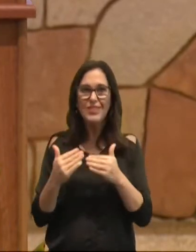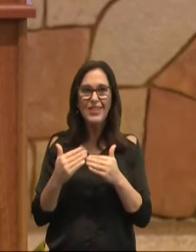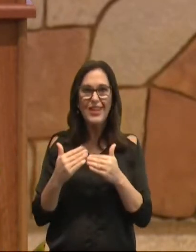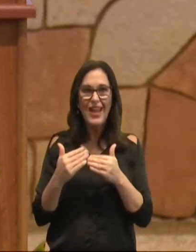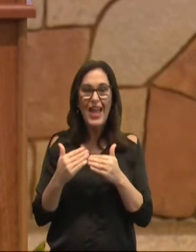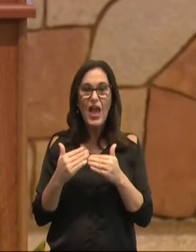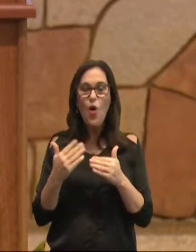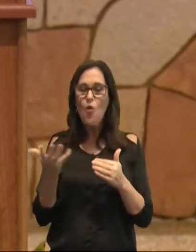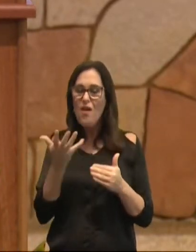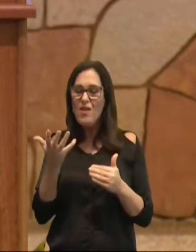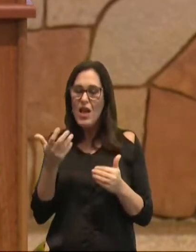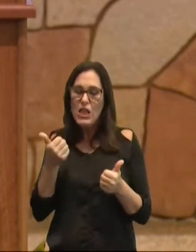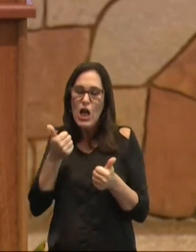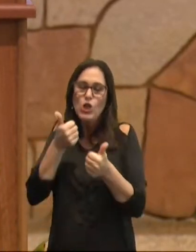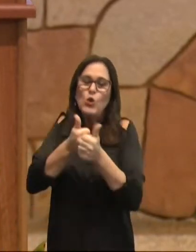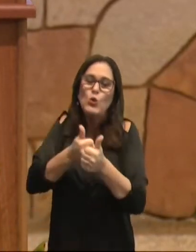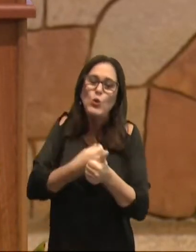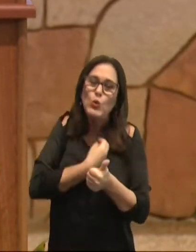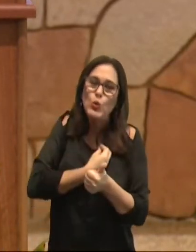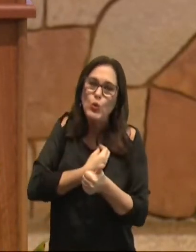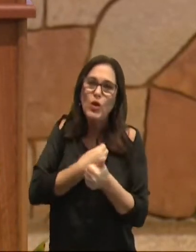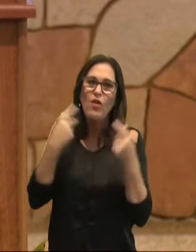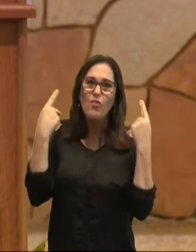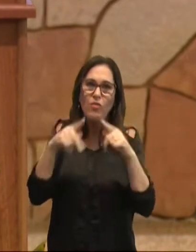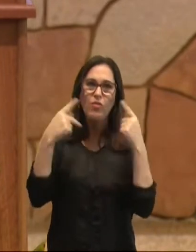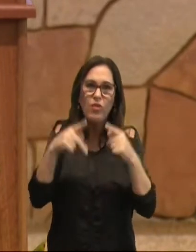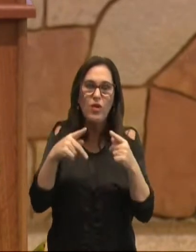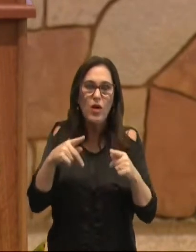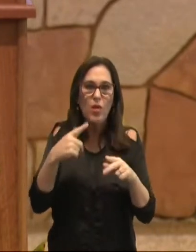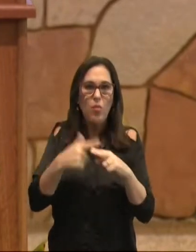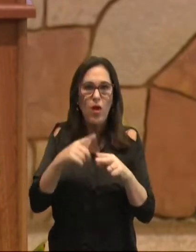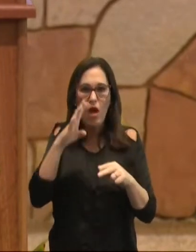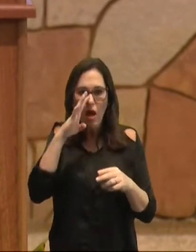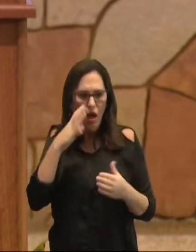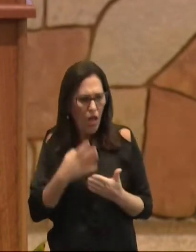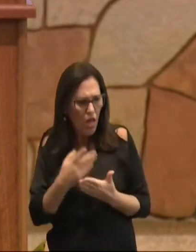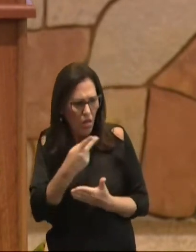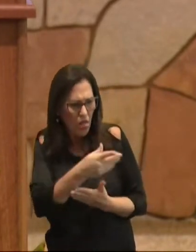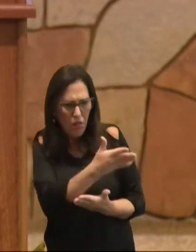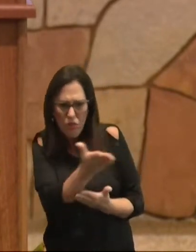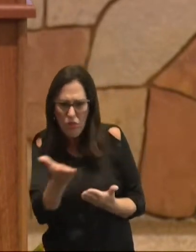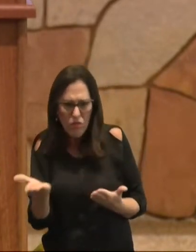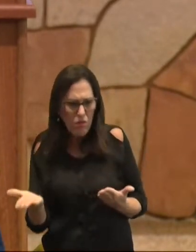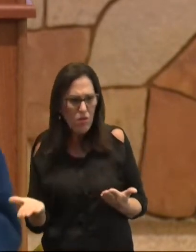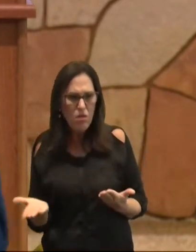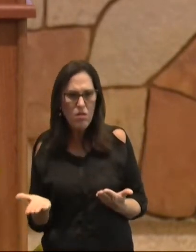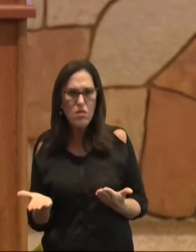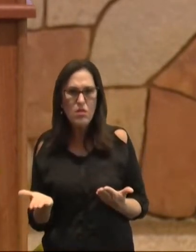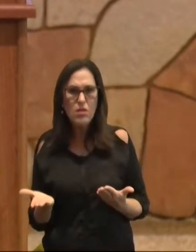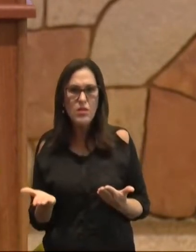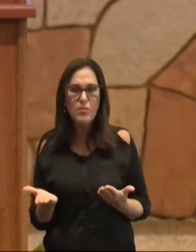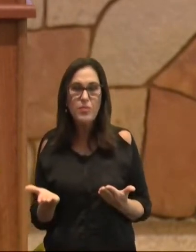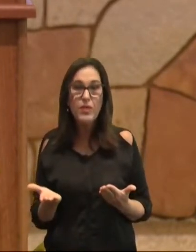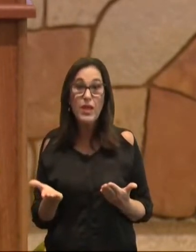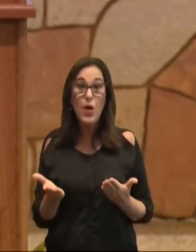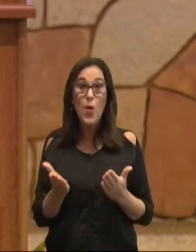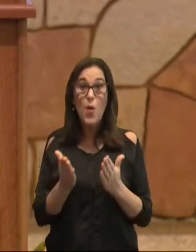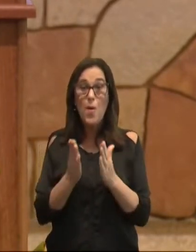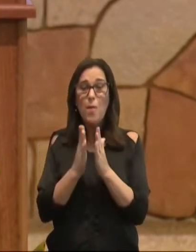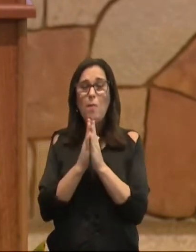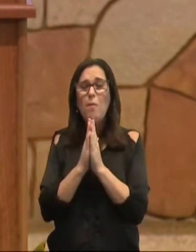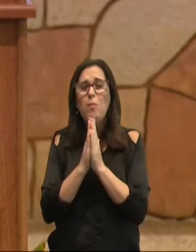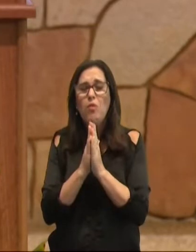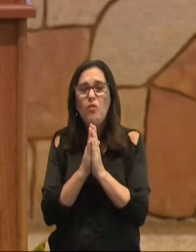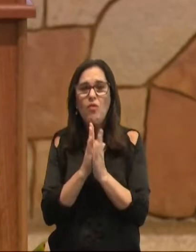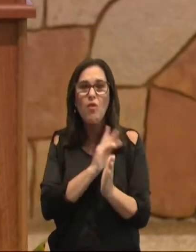outro tom de voz, porque me vejo perplexo, a vosso respeito. O apelo do apóstolo Paulo, é um